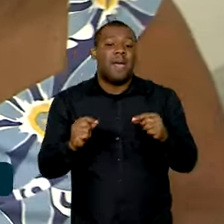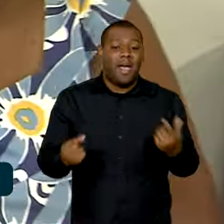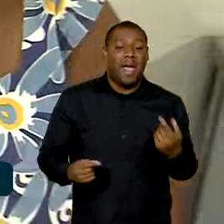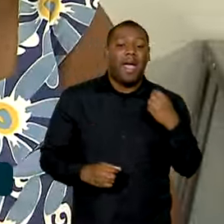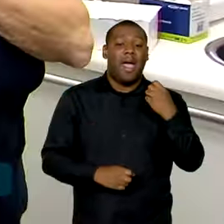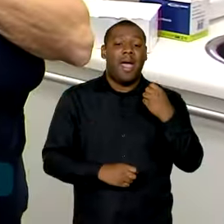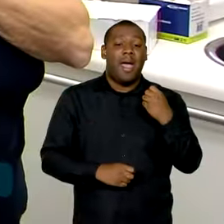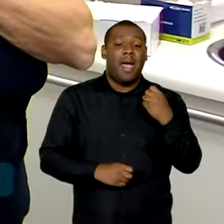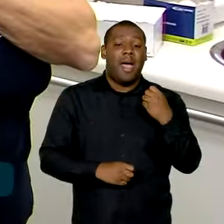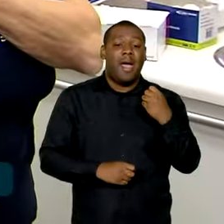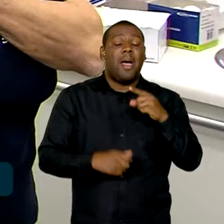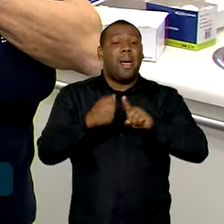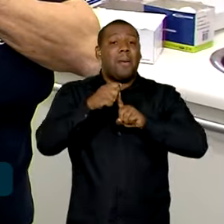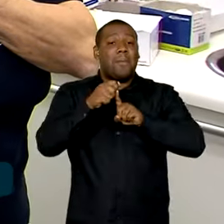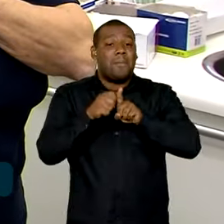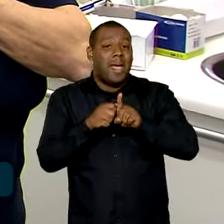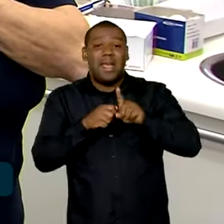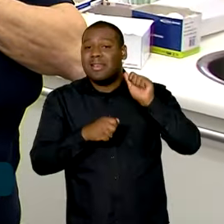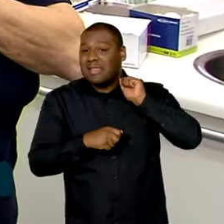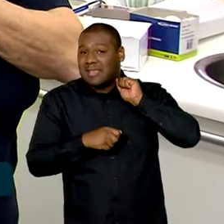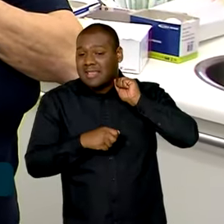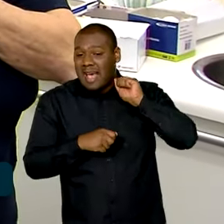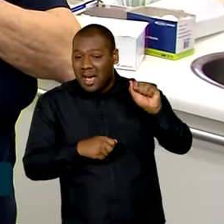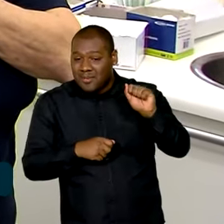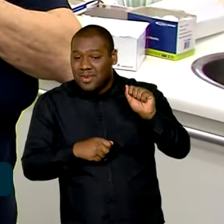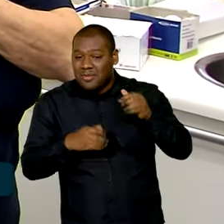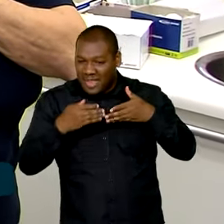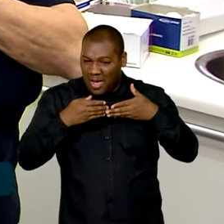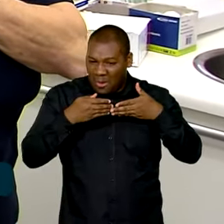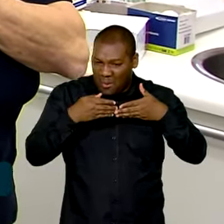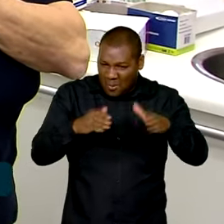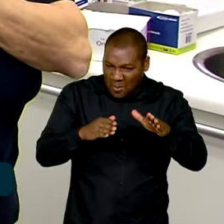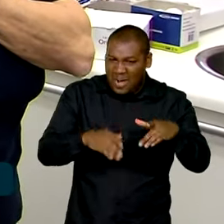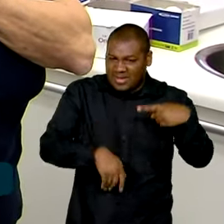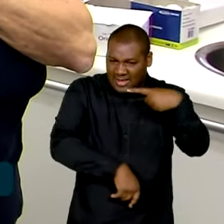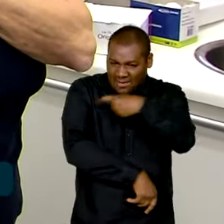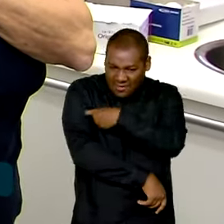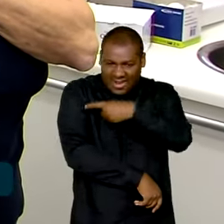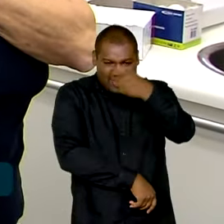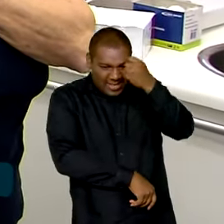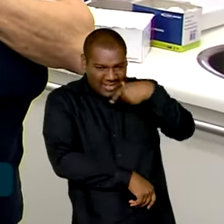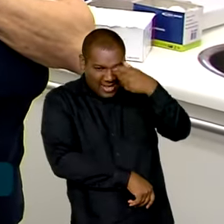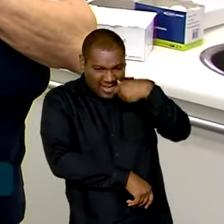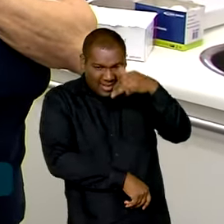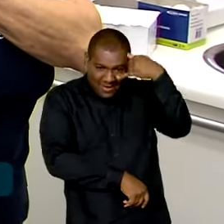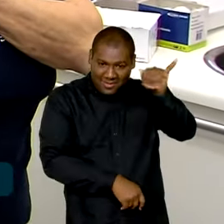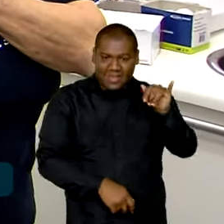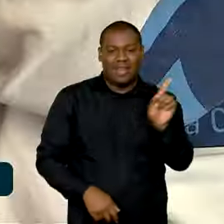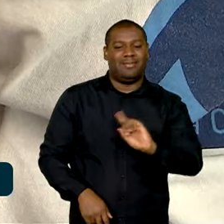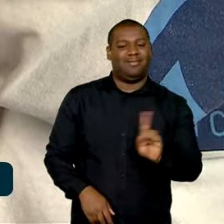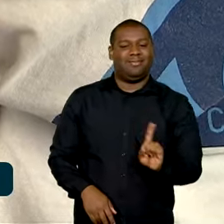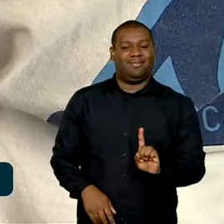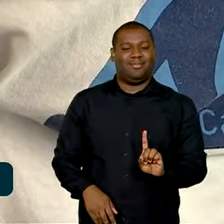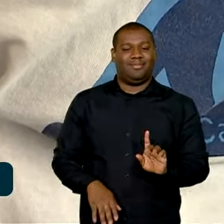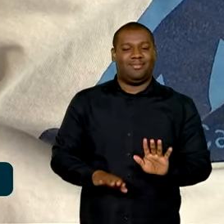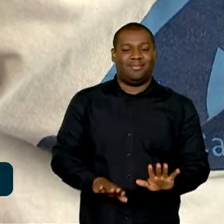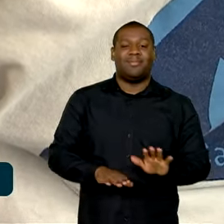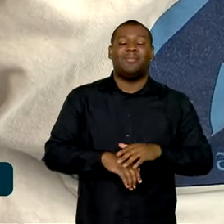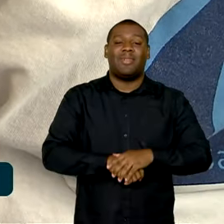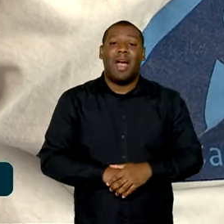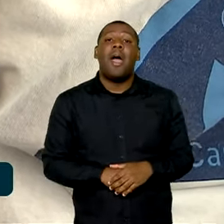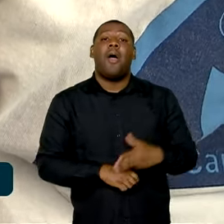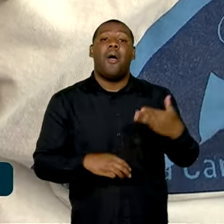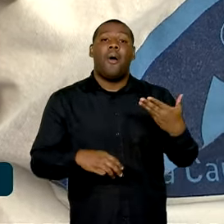cedo esse ano. O Ministério da Saúde constatou um crescimento incomum no número de casos da doença e decidiu